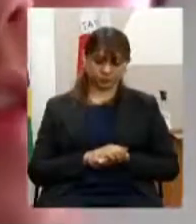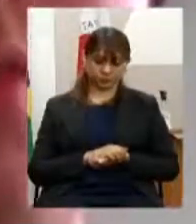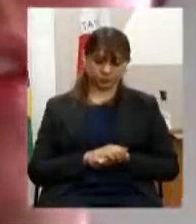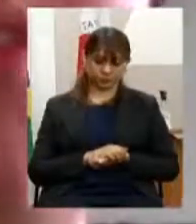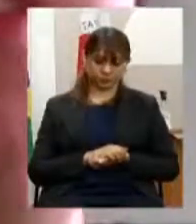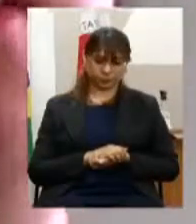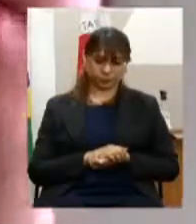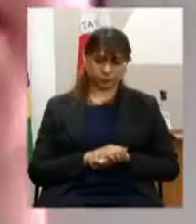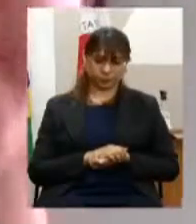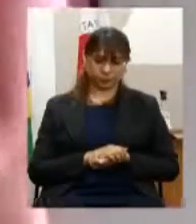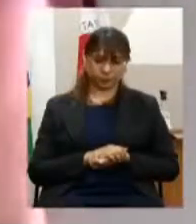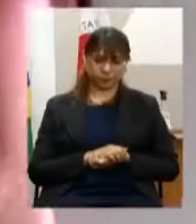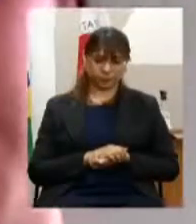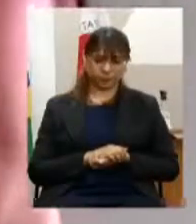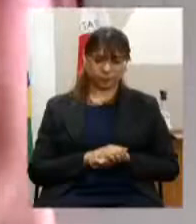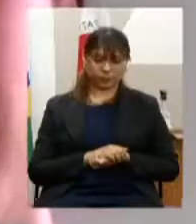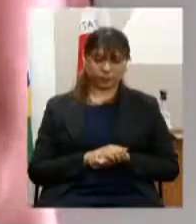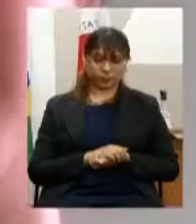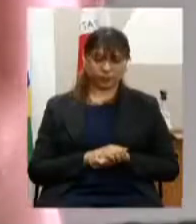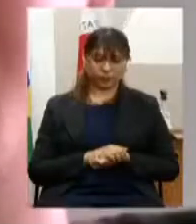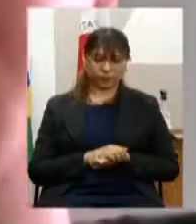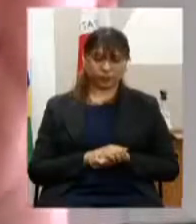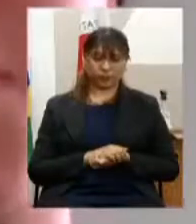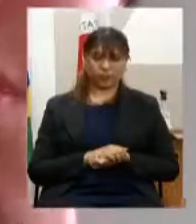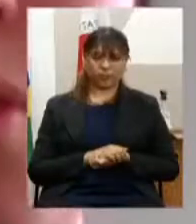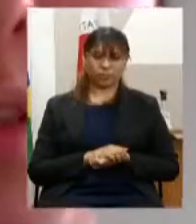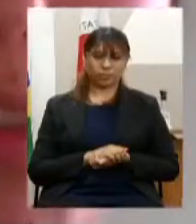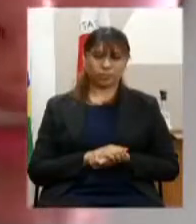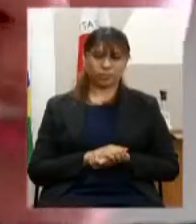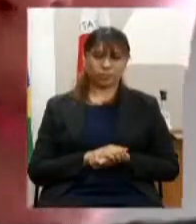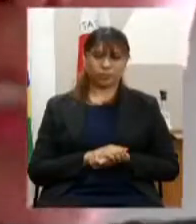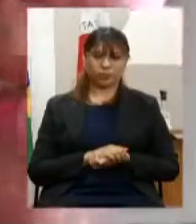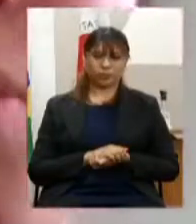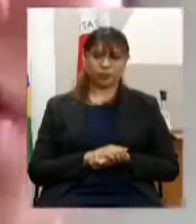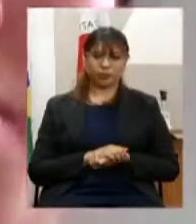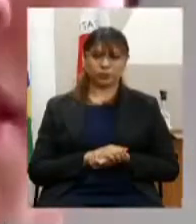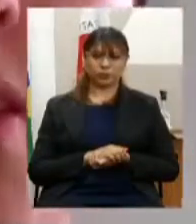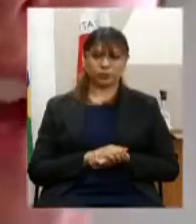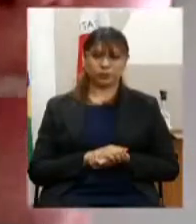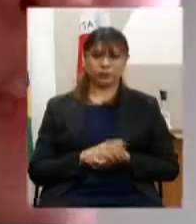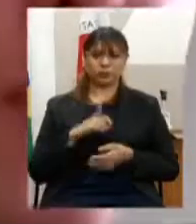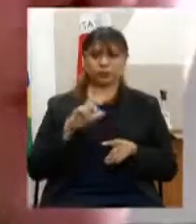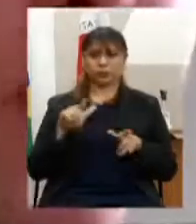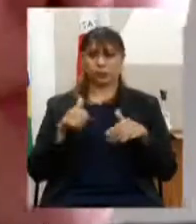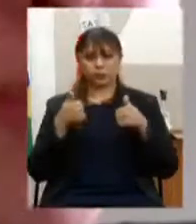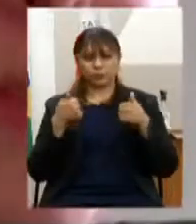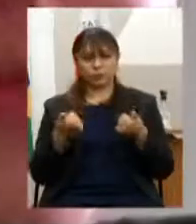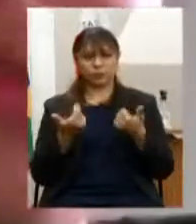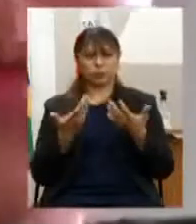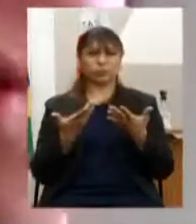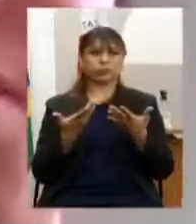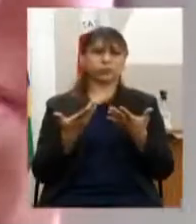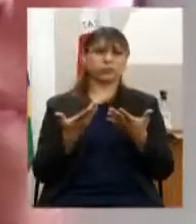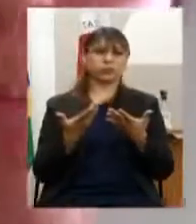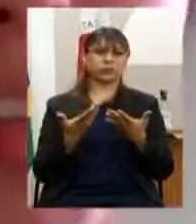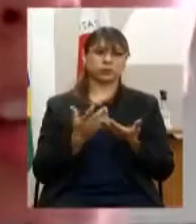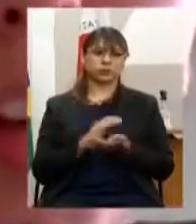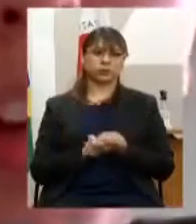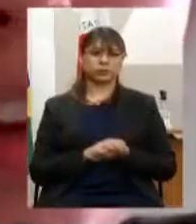206 milhões então trocar 206 por 4 milhões com uma qualidade muito muito superior